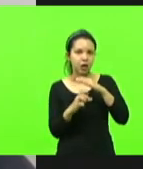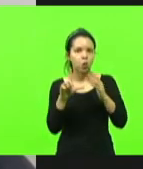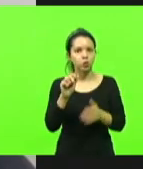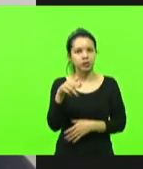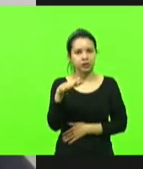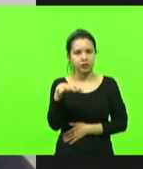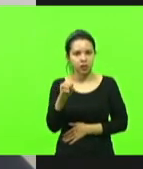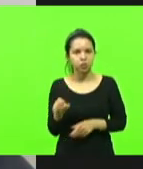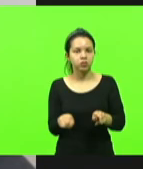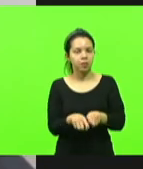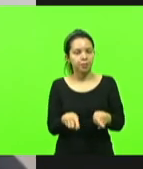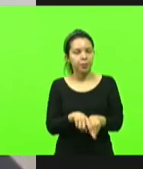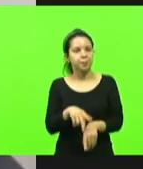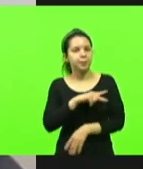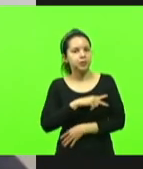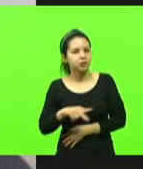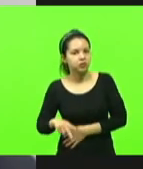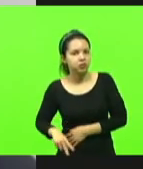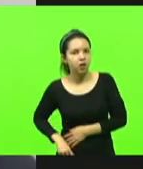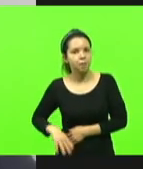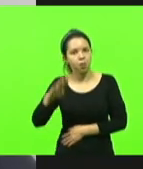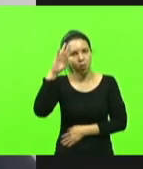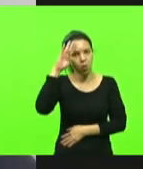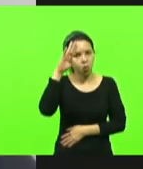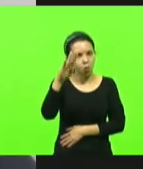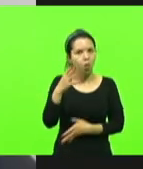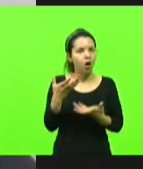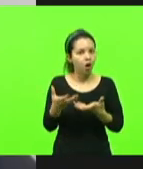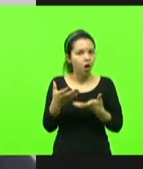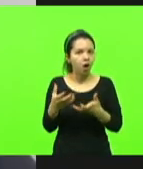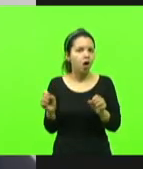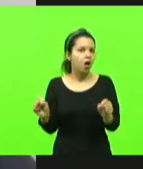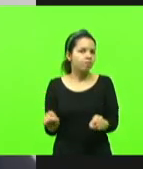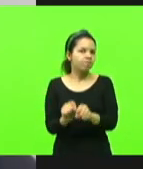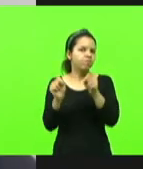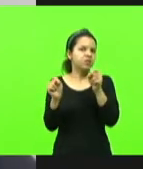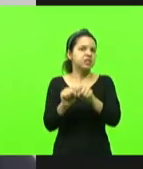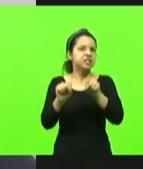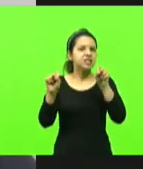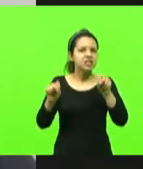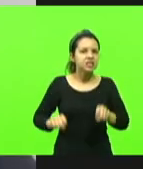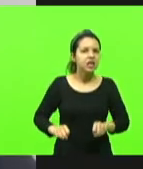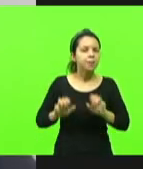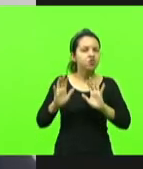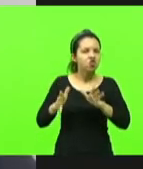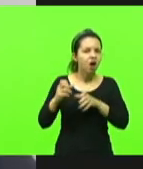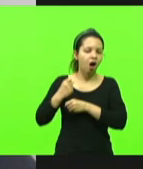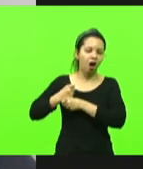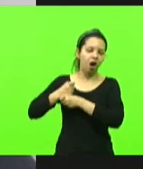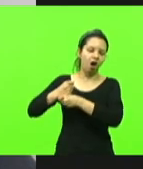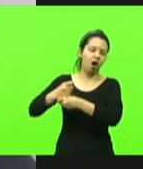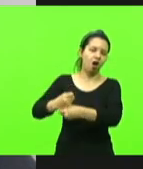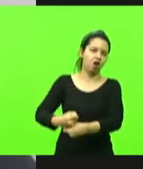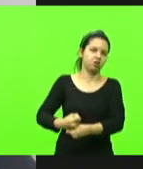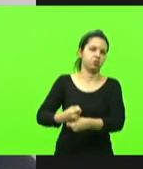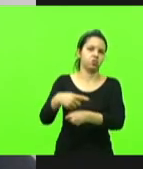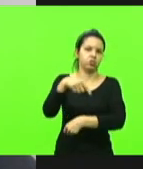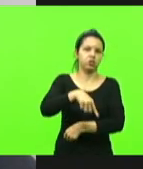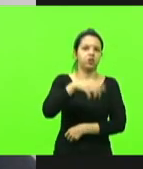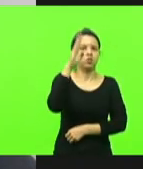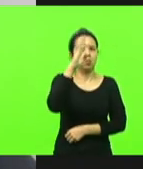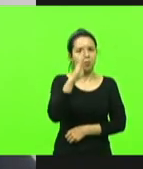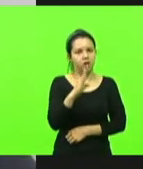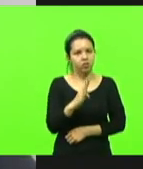procura quebrar um sistema que vem ao longo de muitos anos sobre o nosso país